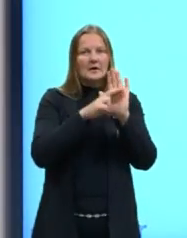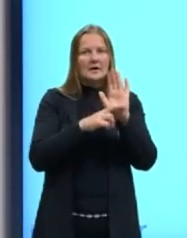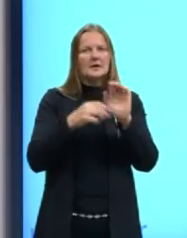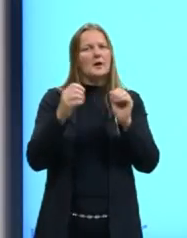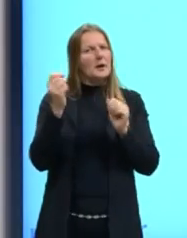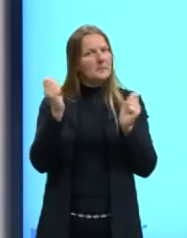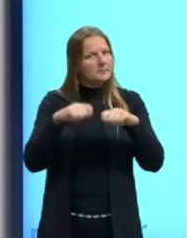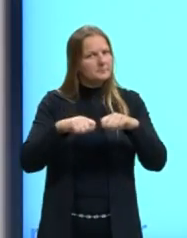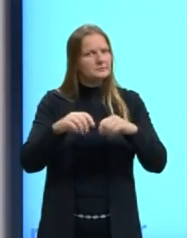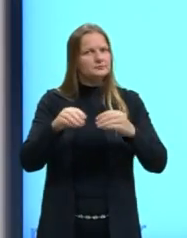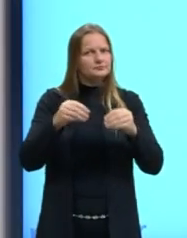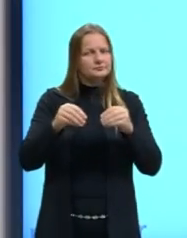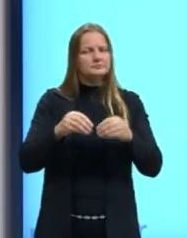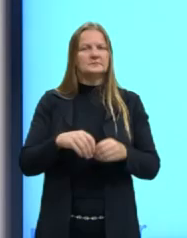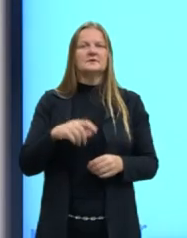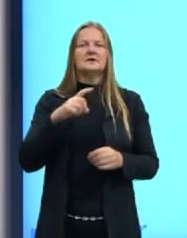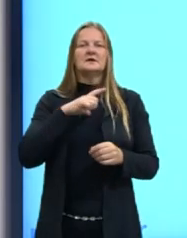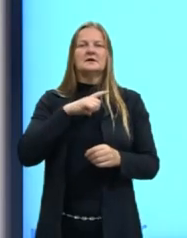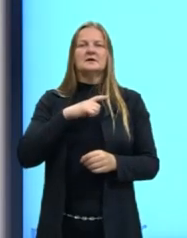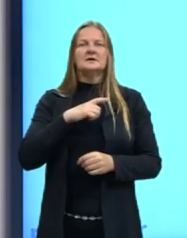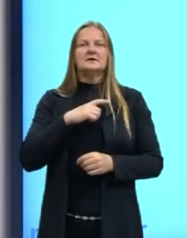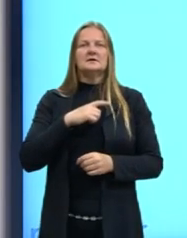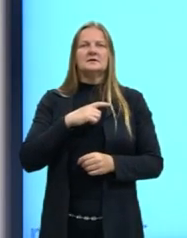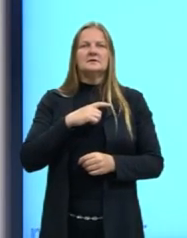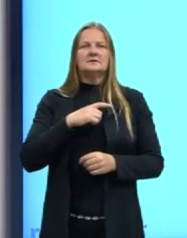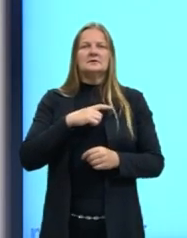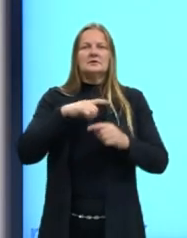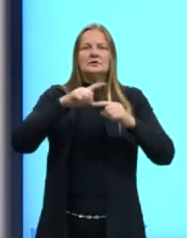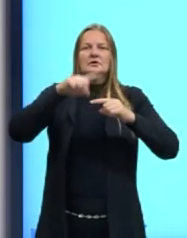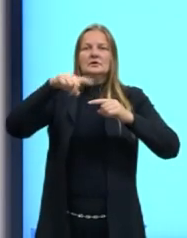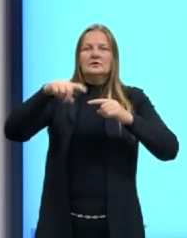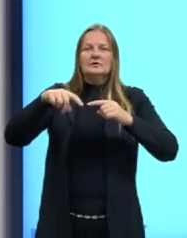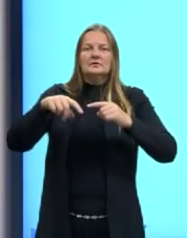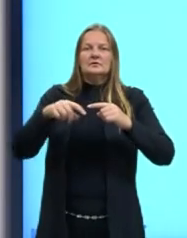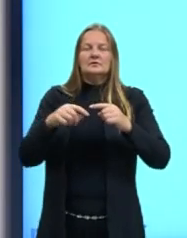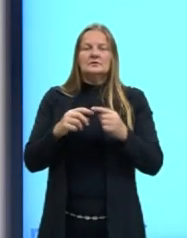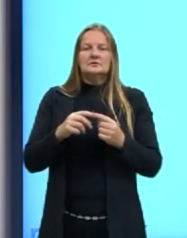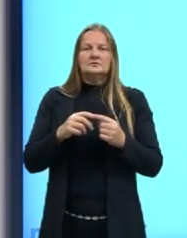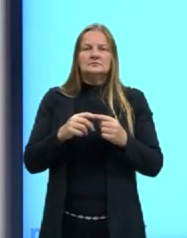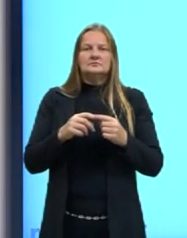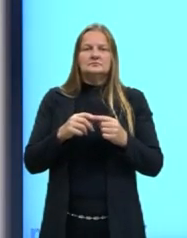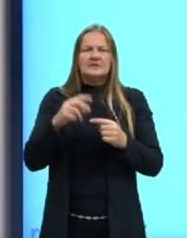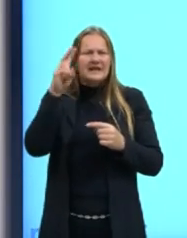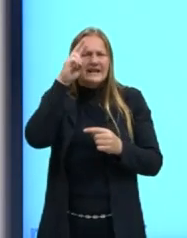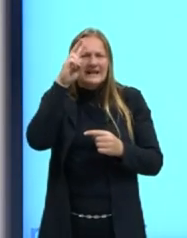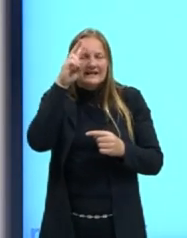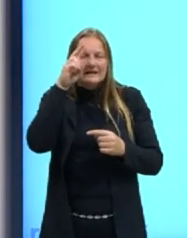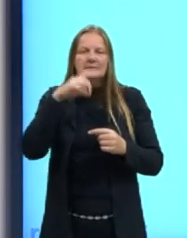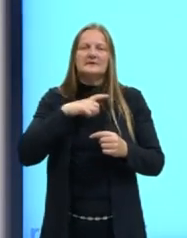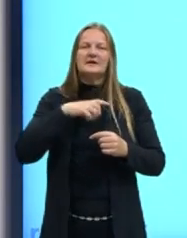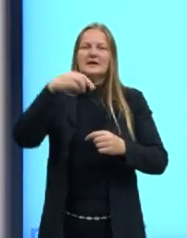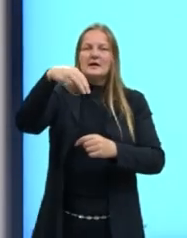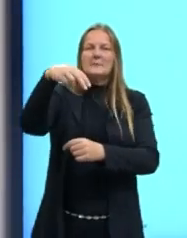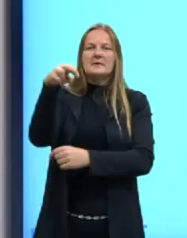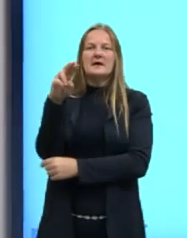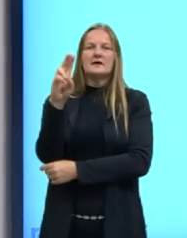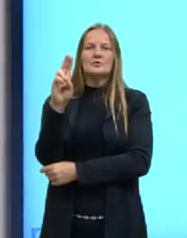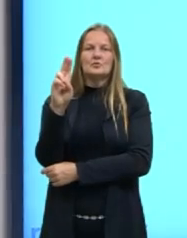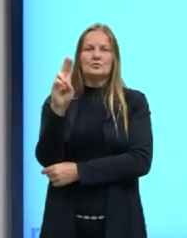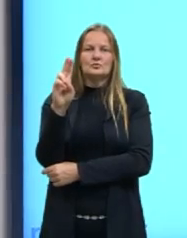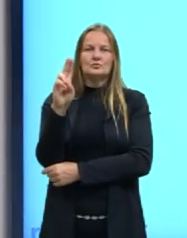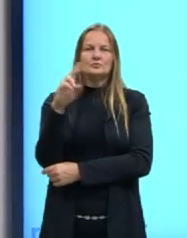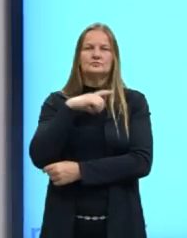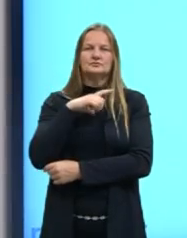esse M aqui. Agora, a gente tem o quê? Uma variação de velocidade. Lembram que quando a gente falou MRU, a gente tinha o quê?